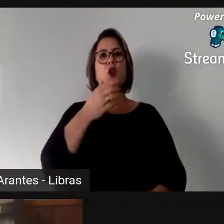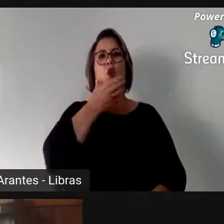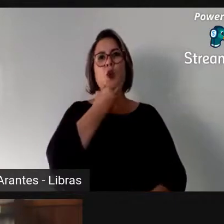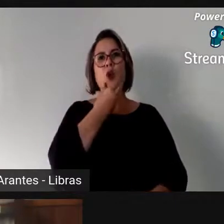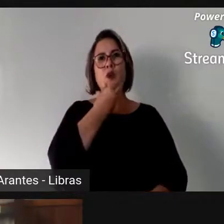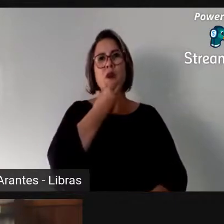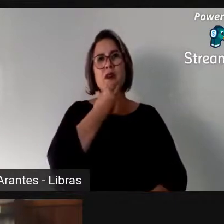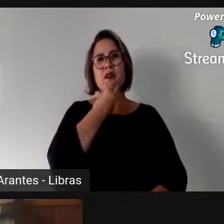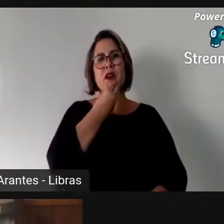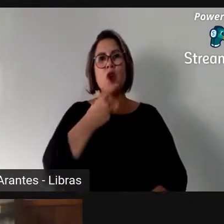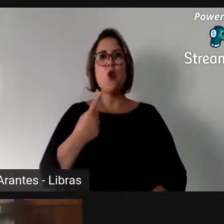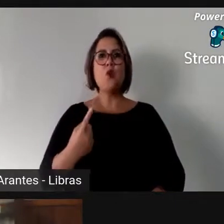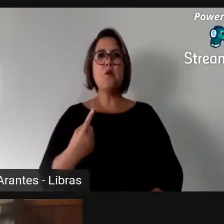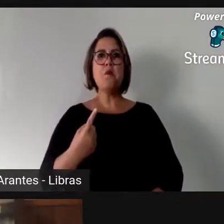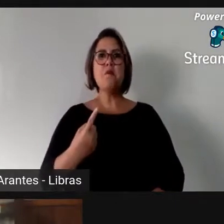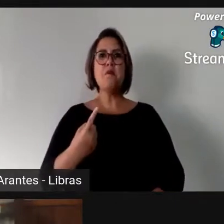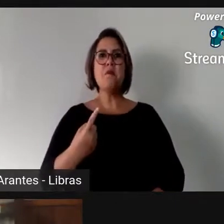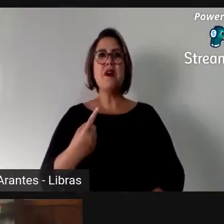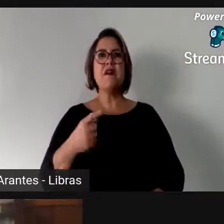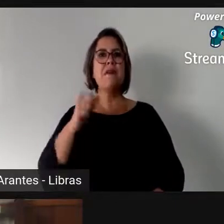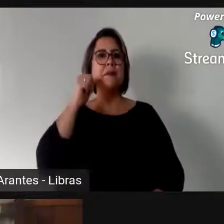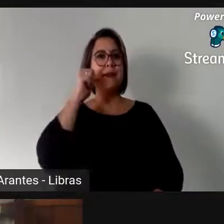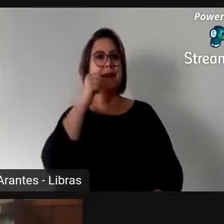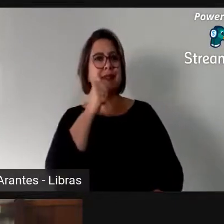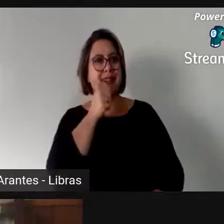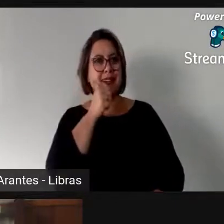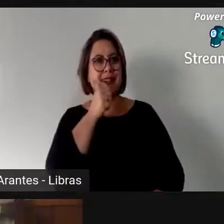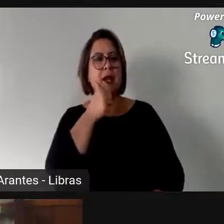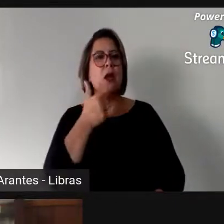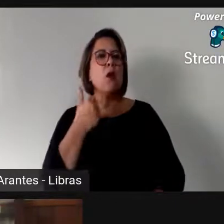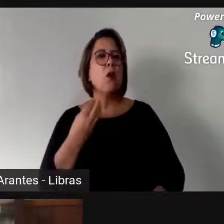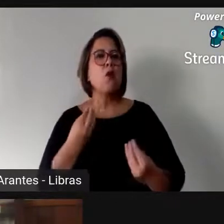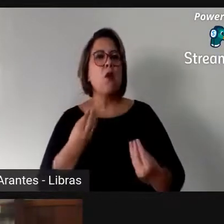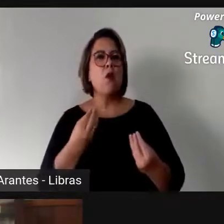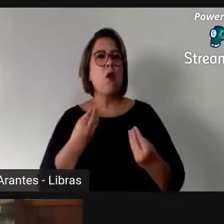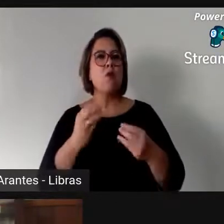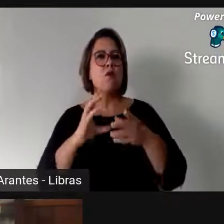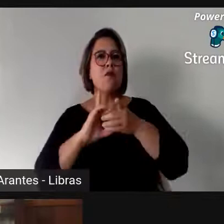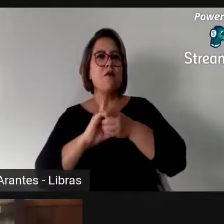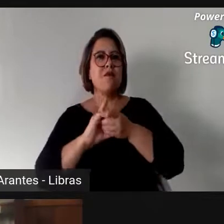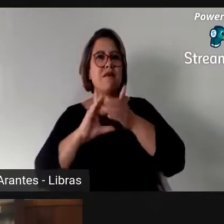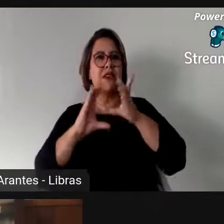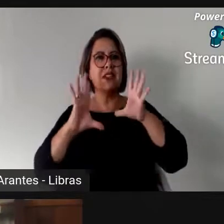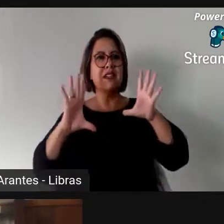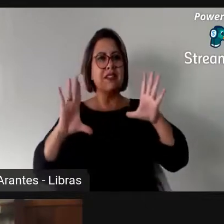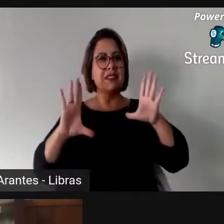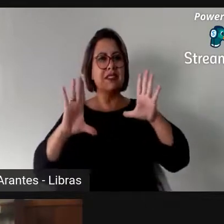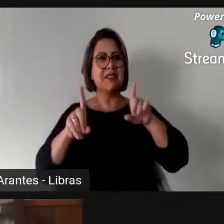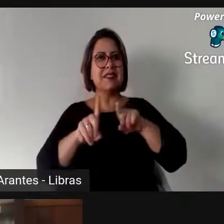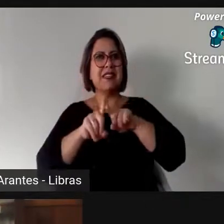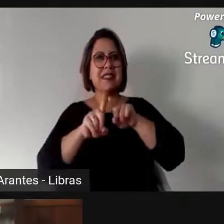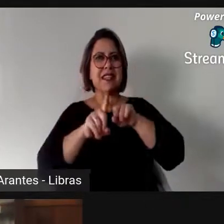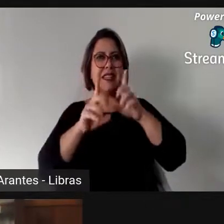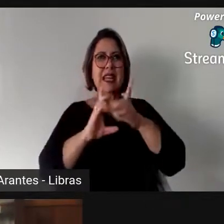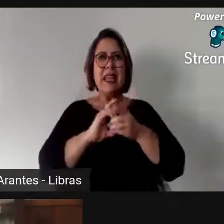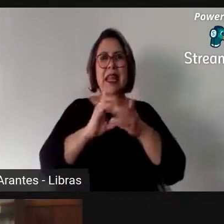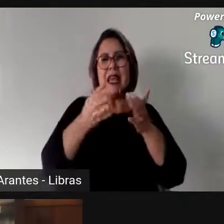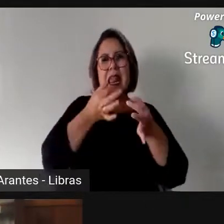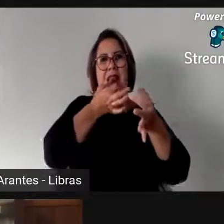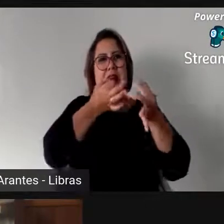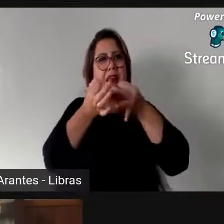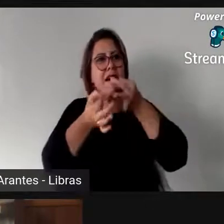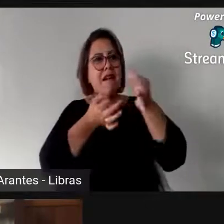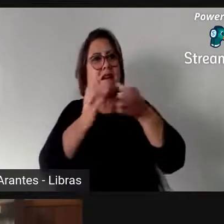mulheres. Se nós queremos discutir uma democracia representativa e mais democrática, nós estamos